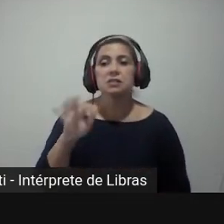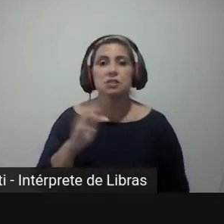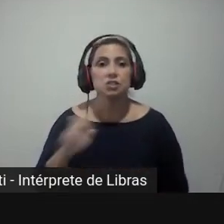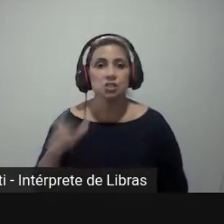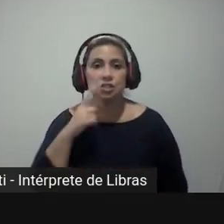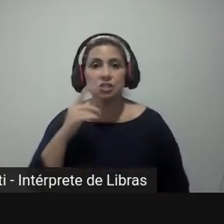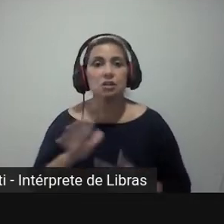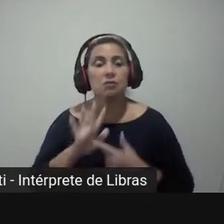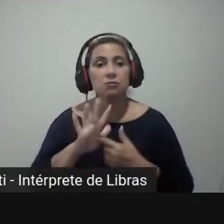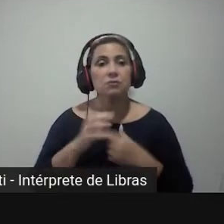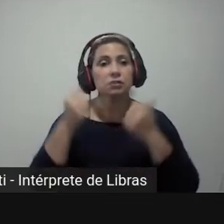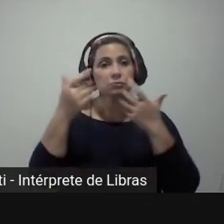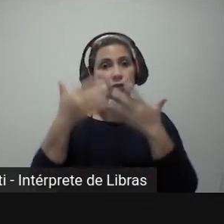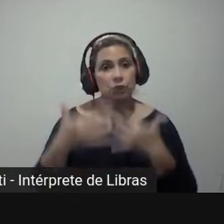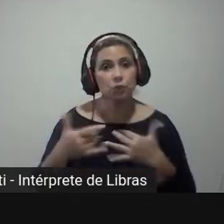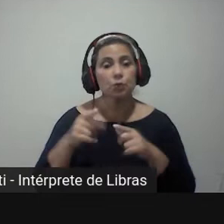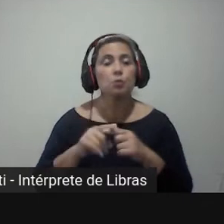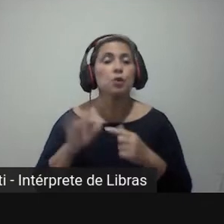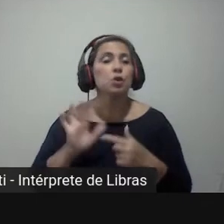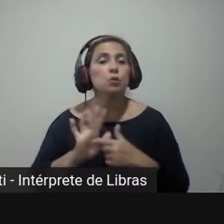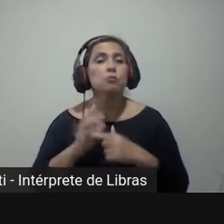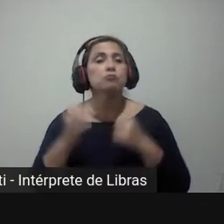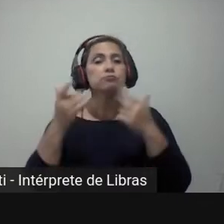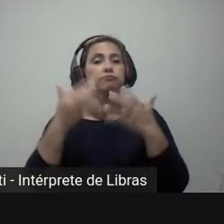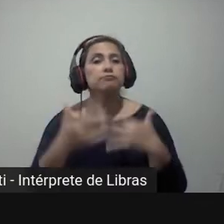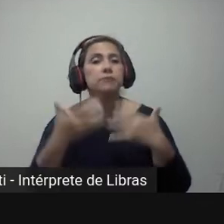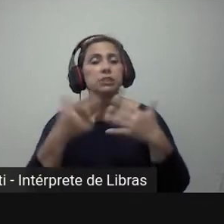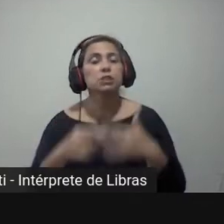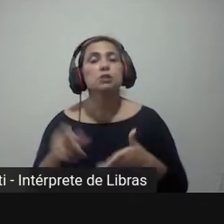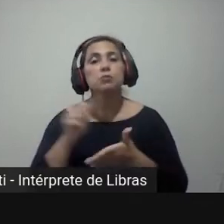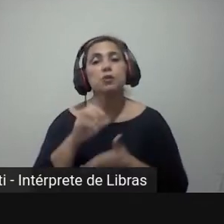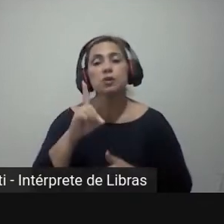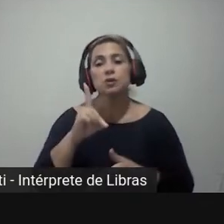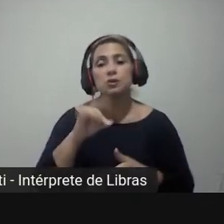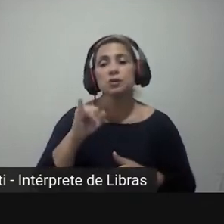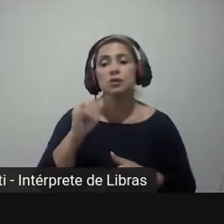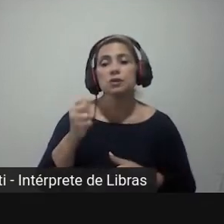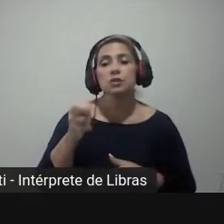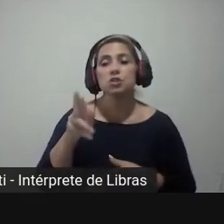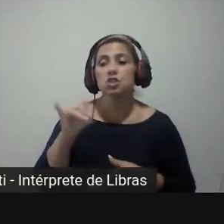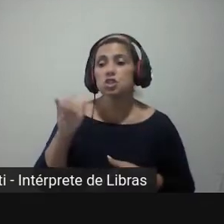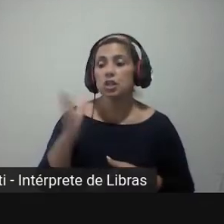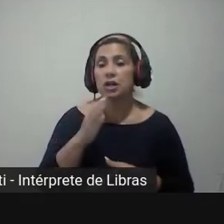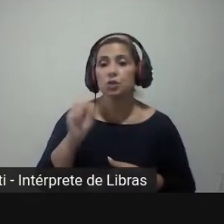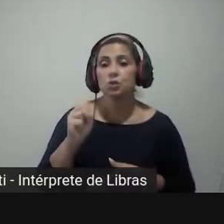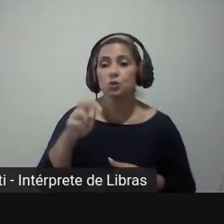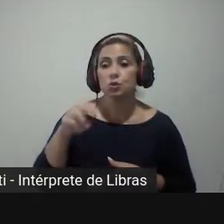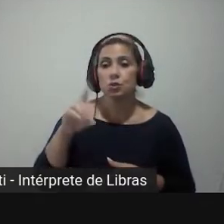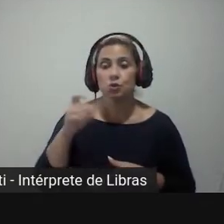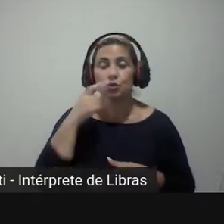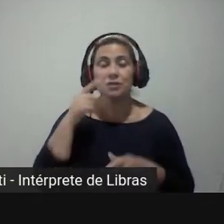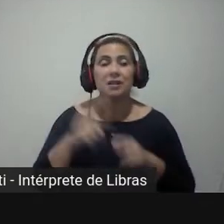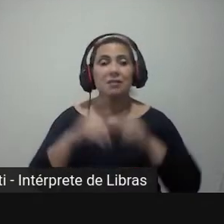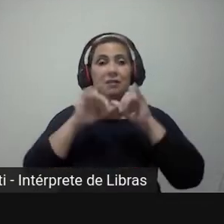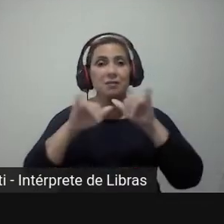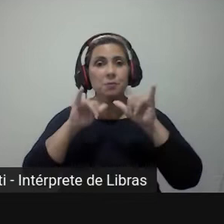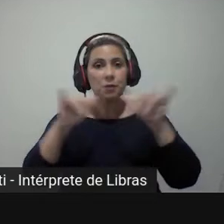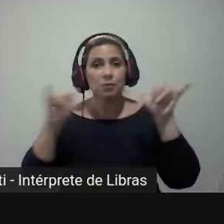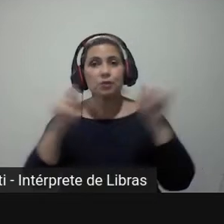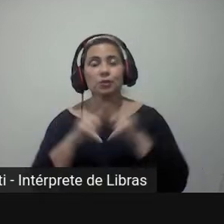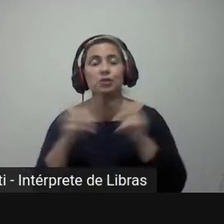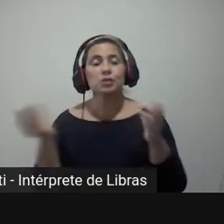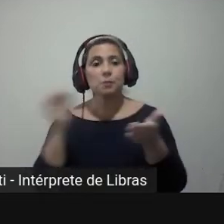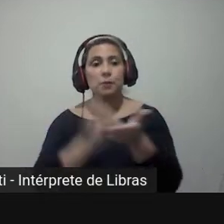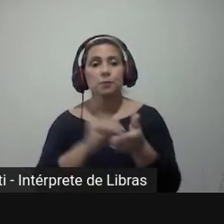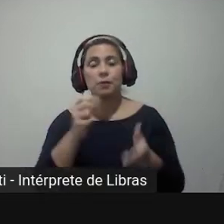esvade. Como temos falado, o Diário do Senado é um veículo oficial onde são publicadas as atas e outros documentos.